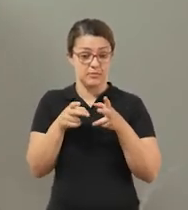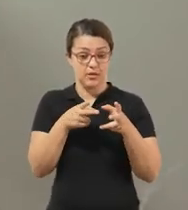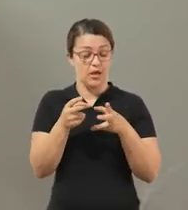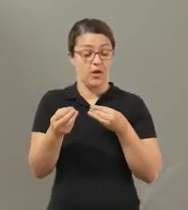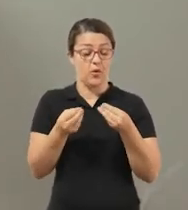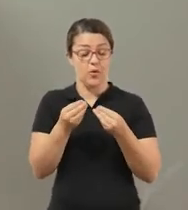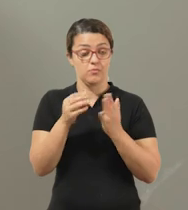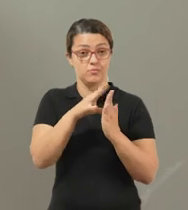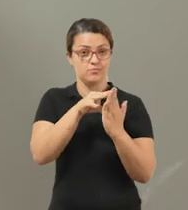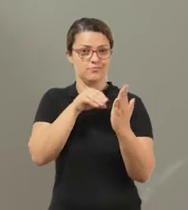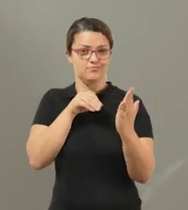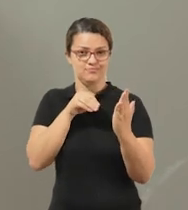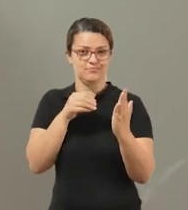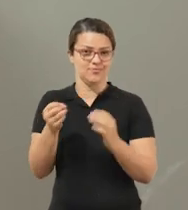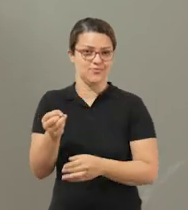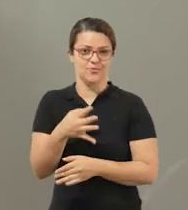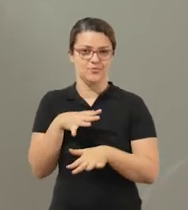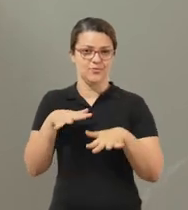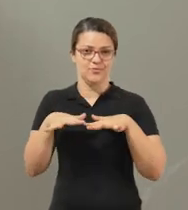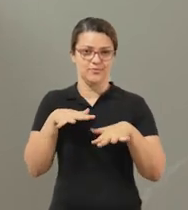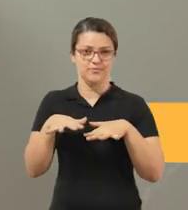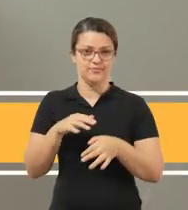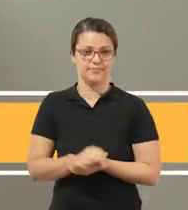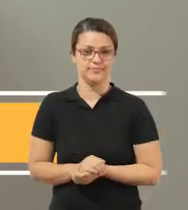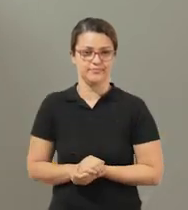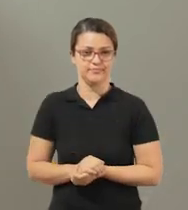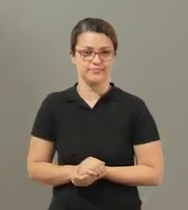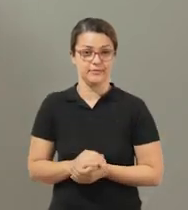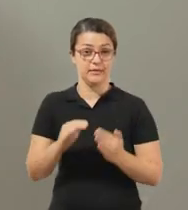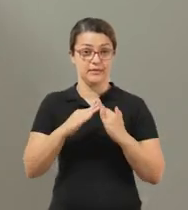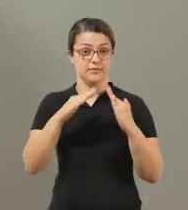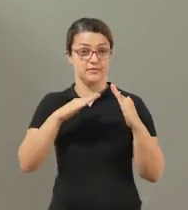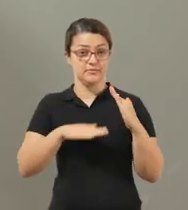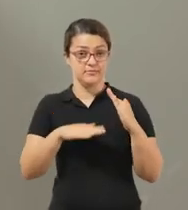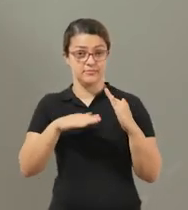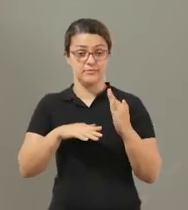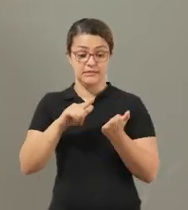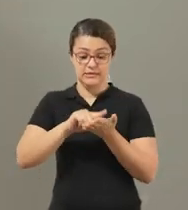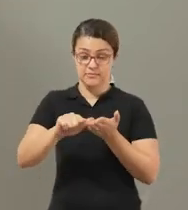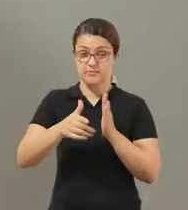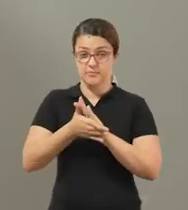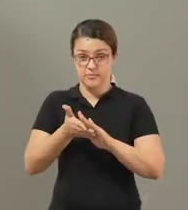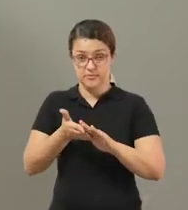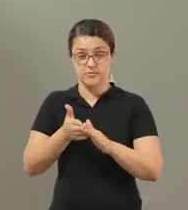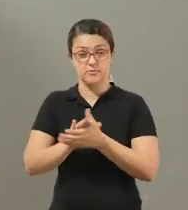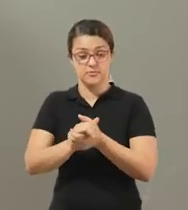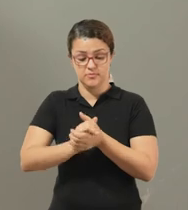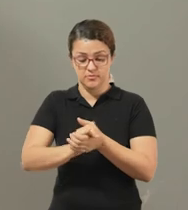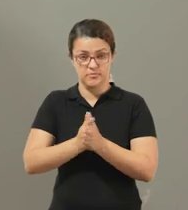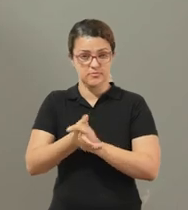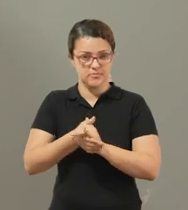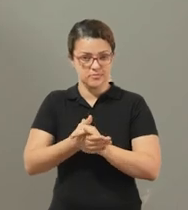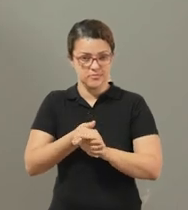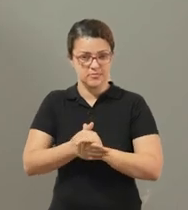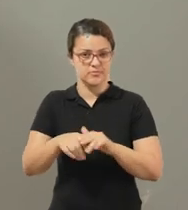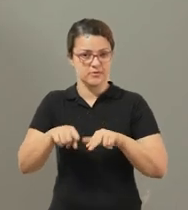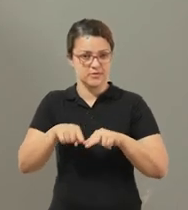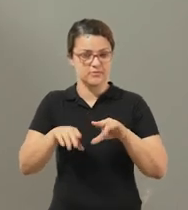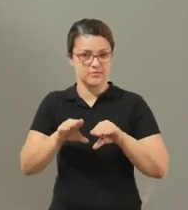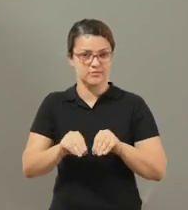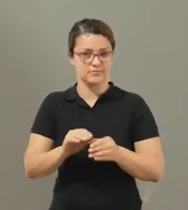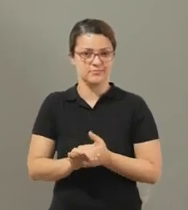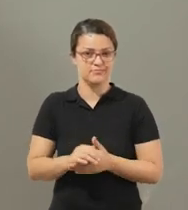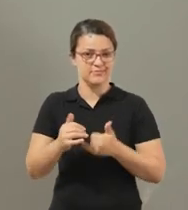Posições E você tira daí novas Tudo bem? Então Fique em casa Limpe sempre bem as mãos A gente está mexendo com o material